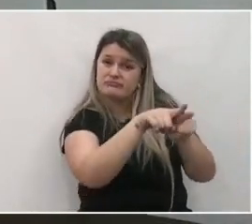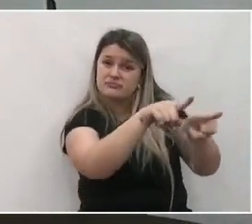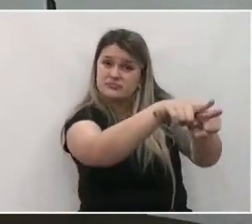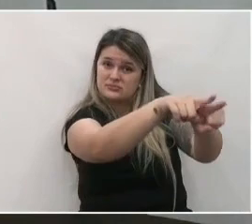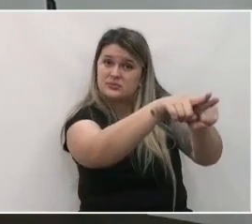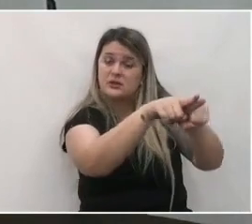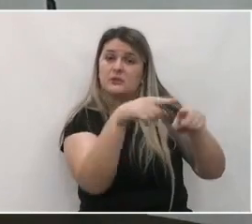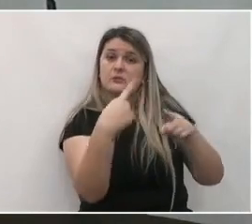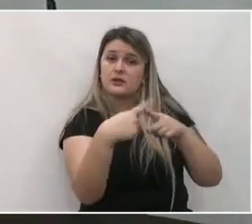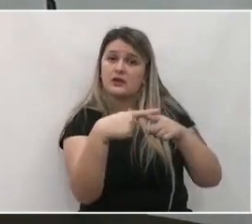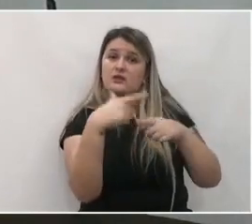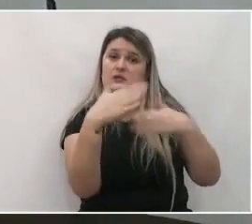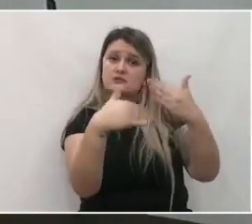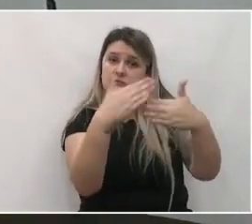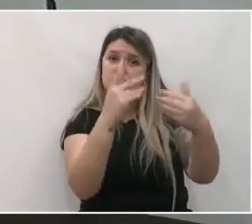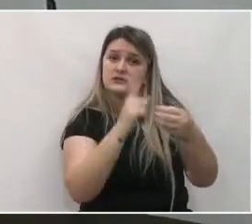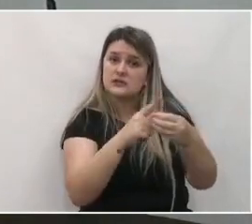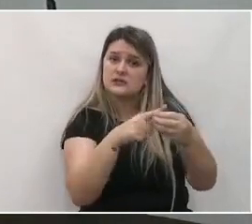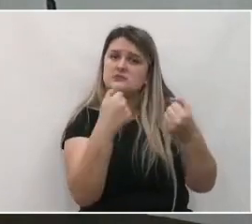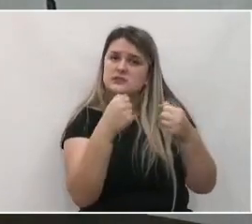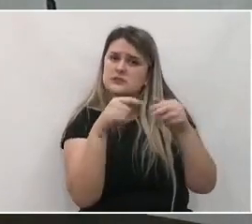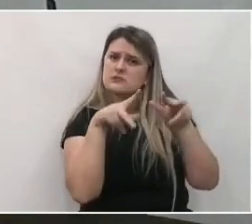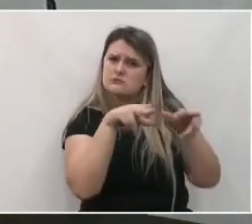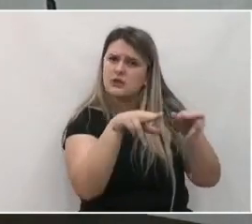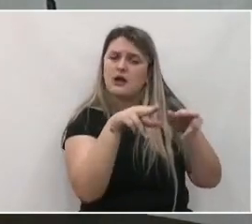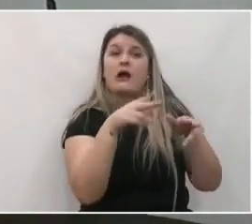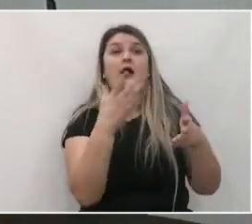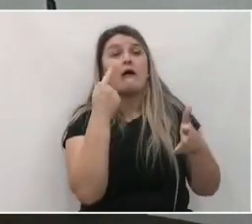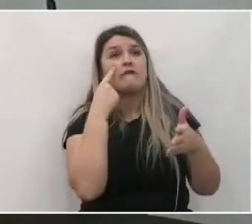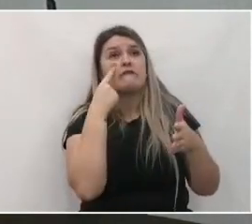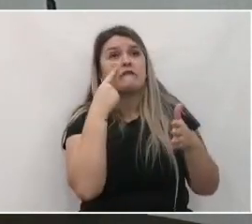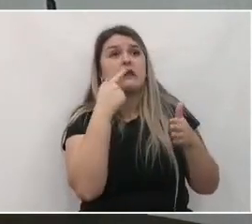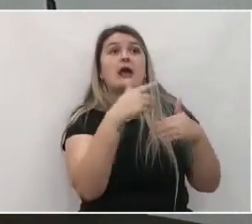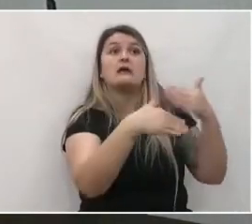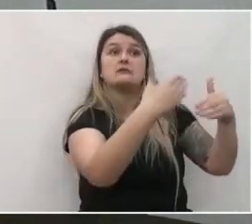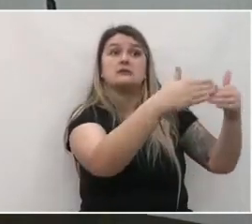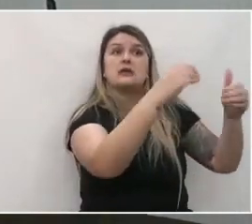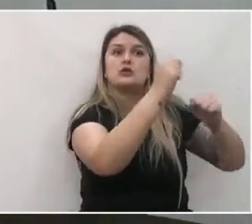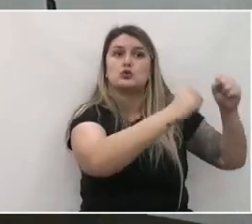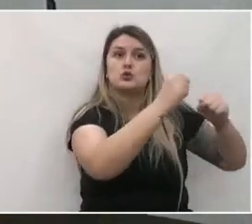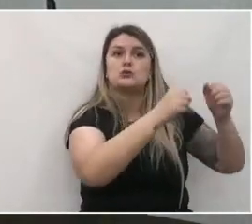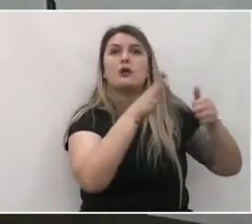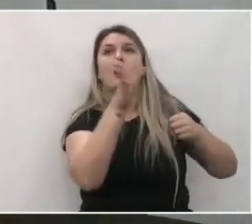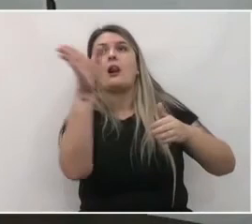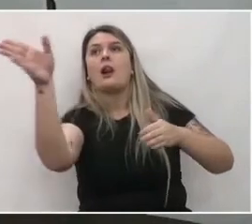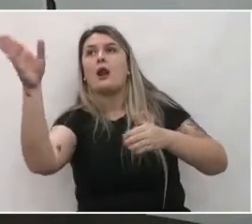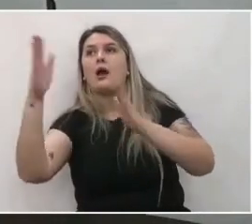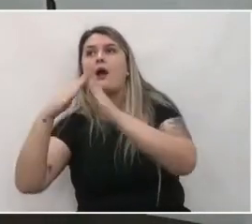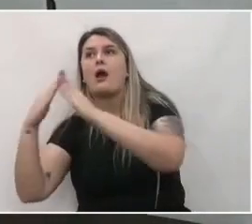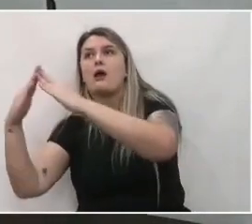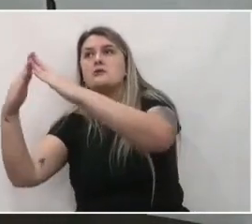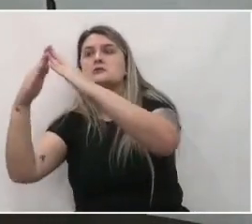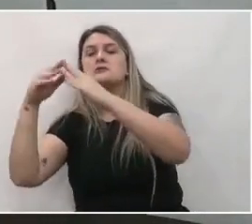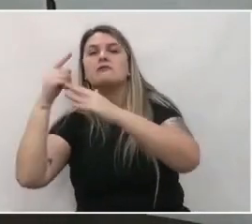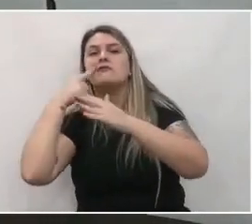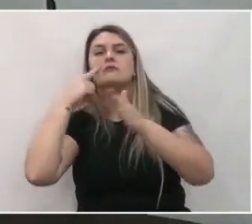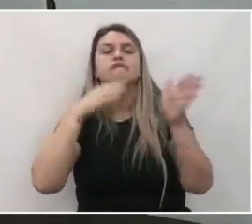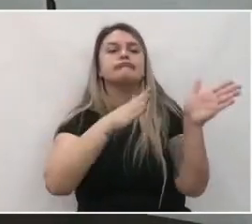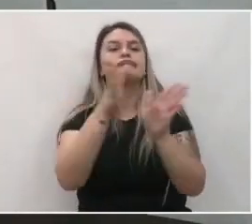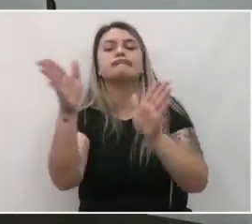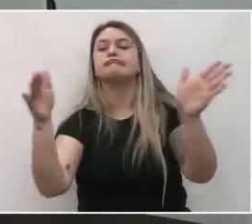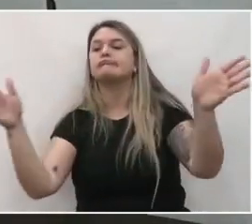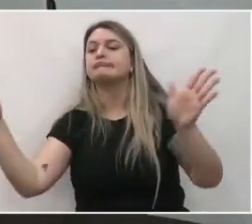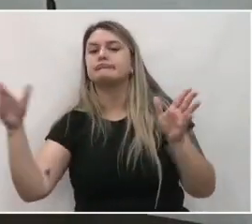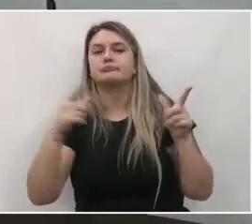desenvolvimento da cidade siga uma lógica. Entendi. Ó, é para cá que vai se desenvolver as indústrias, é para lá que vai ficar a habitação e, enfim,